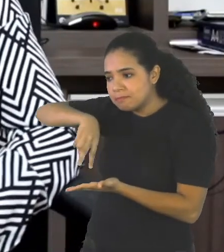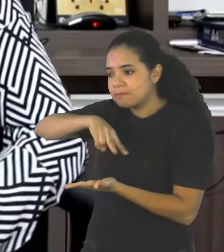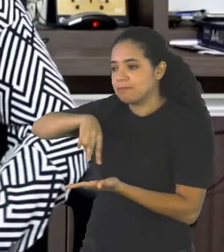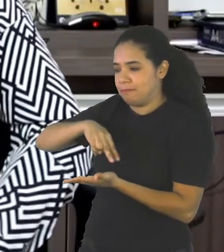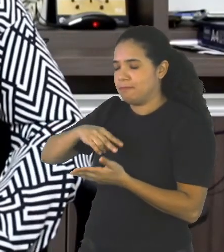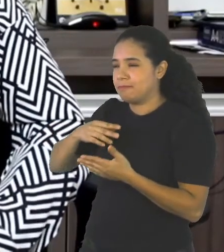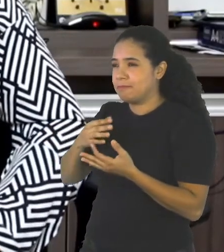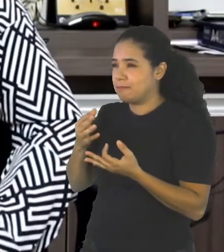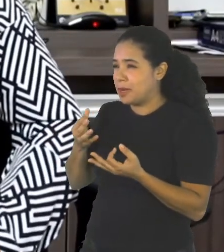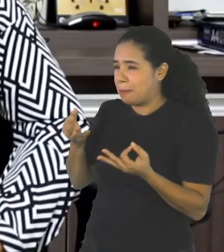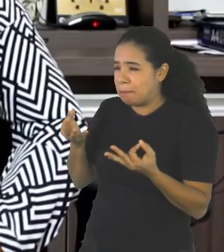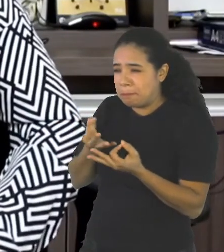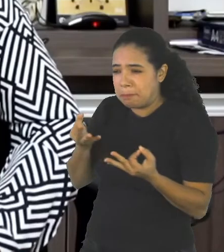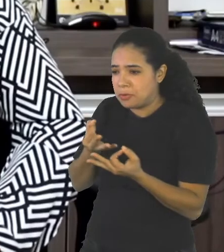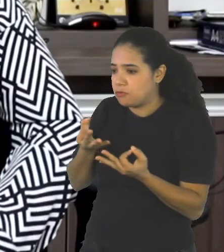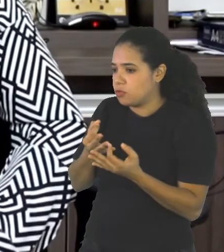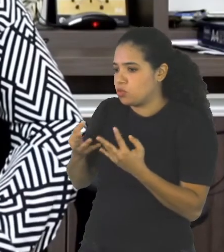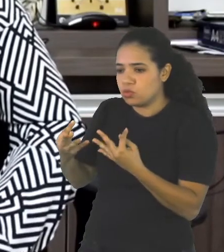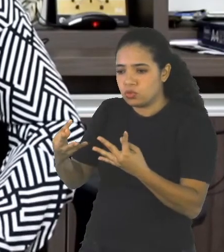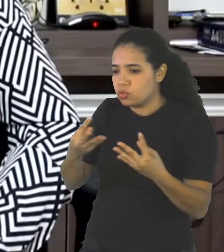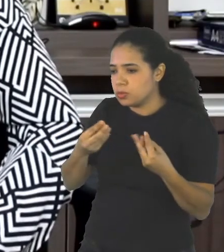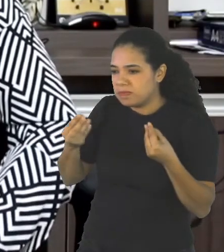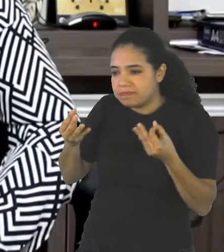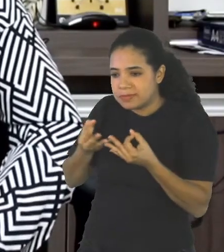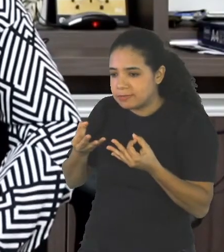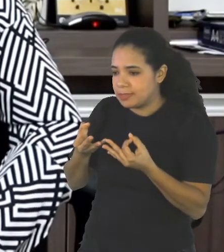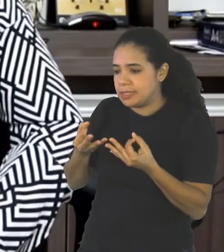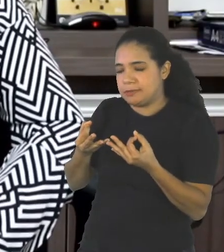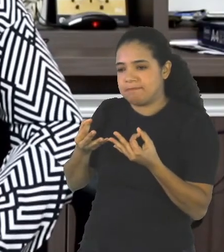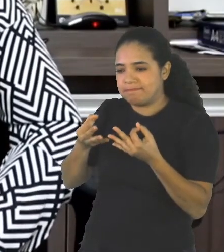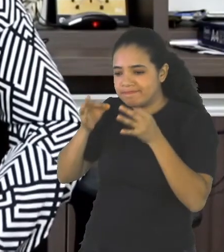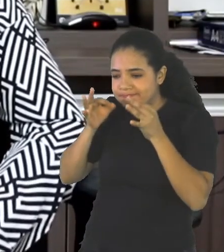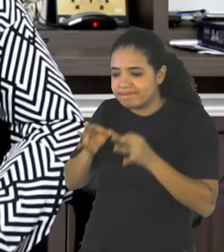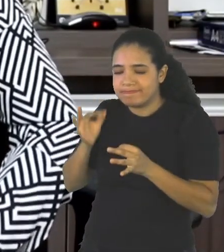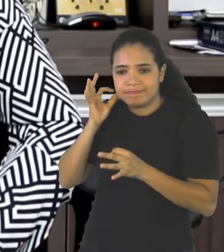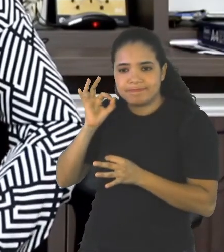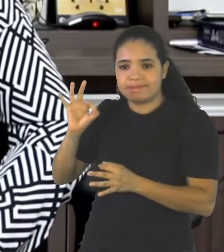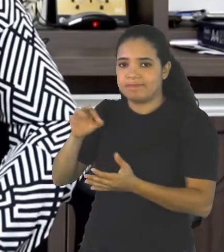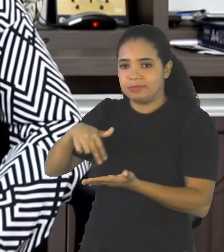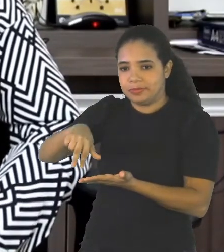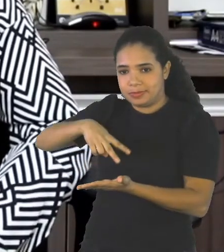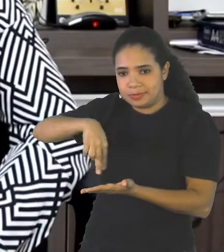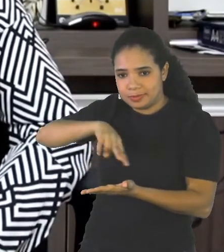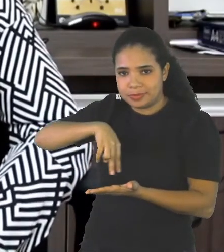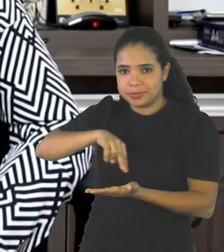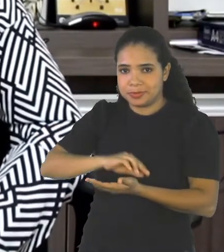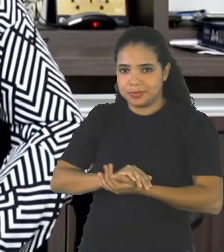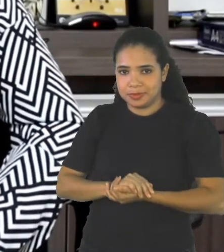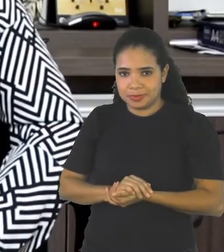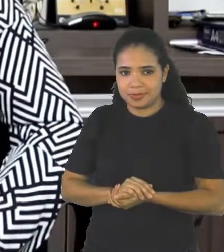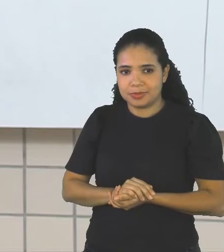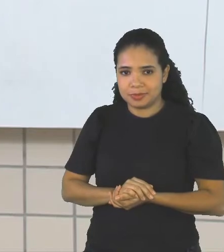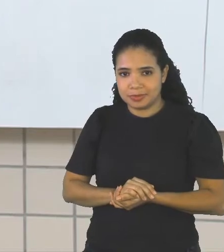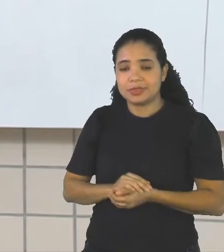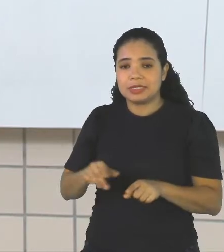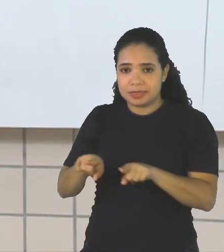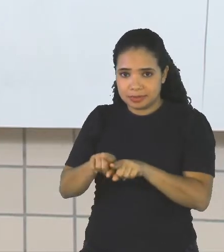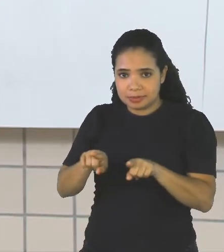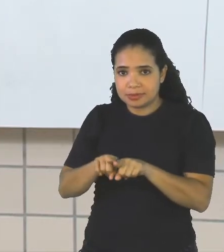Perfectionist But One Of The Things That He Liked The Most Was To Help Poor People Around The World